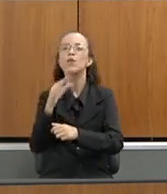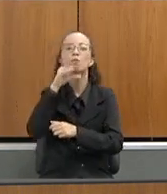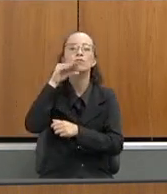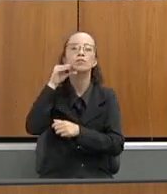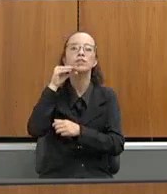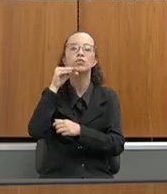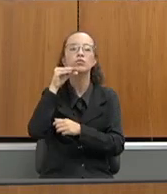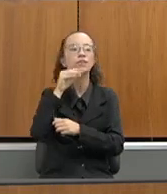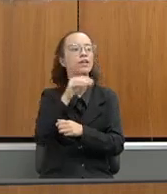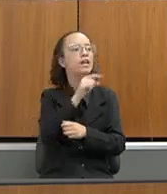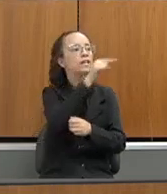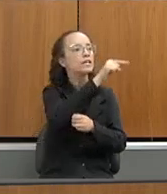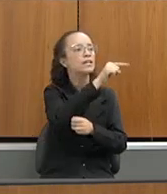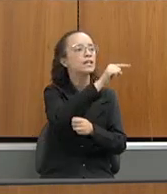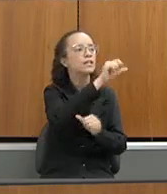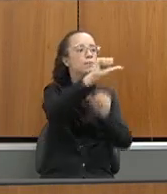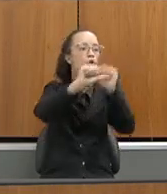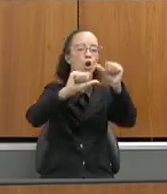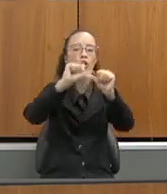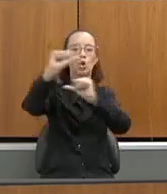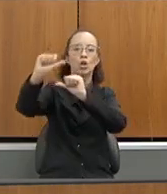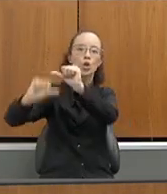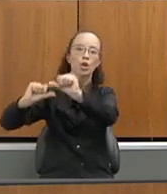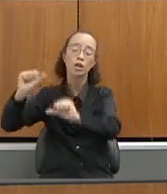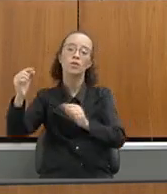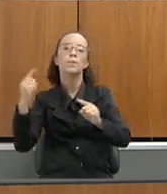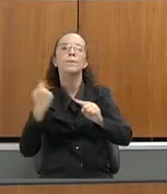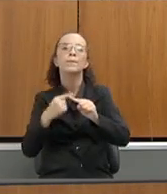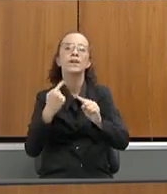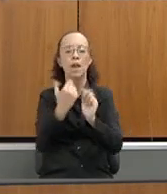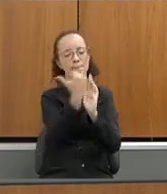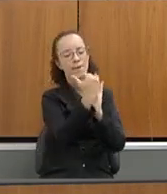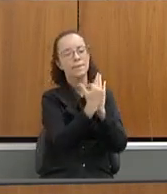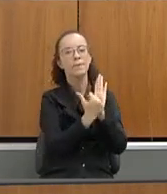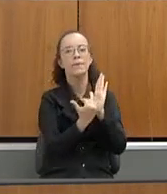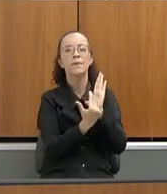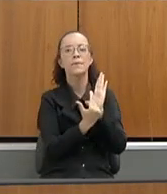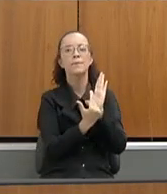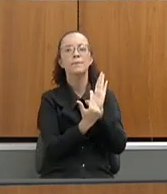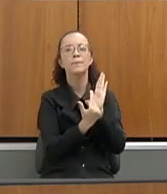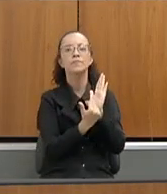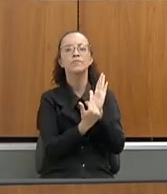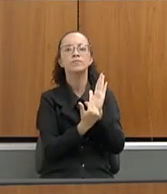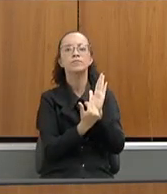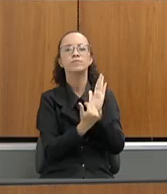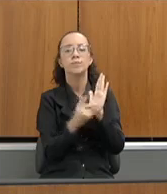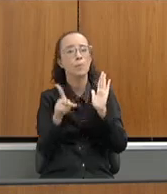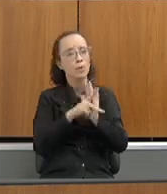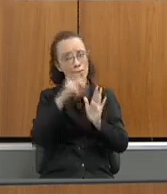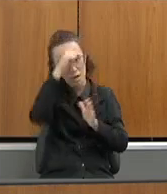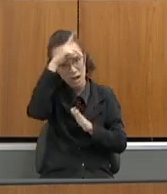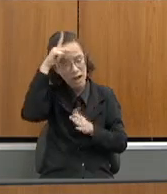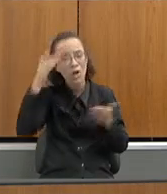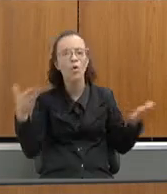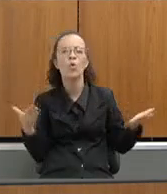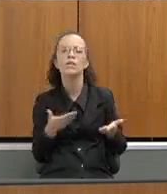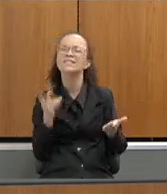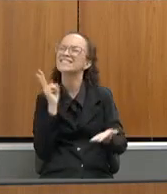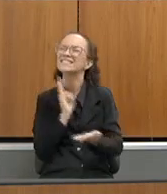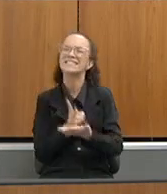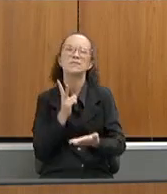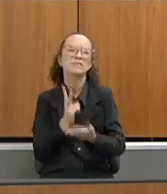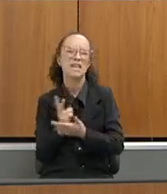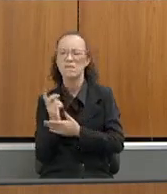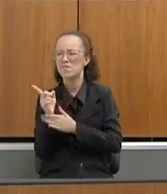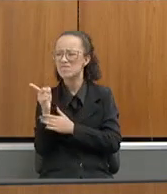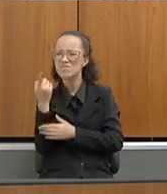escola em escola porque nos critérios existentes na rede hoje, não é ele estar sempre sendo o último a